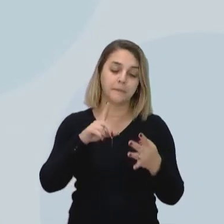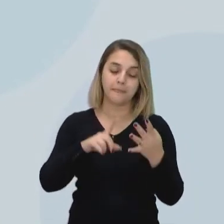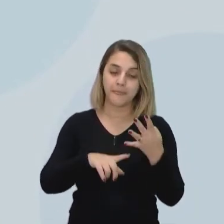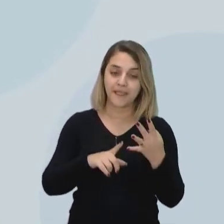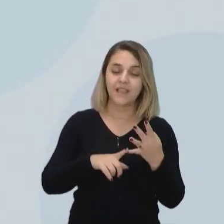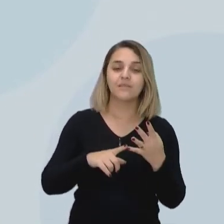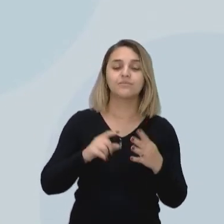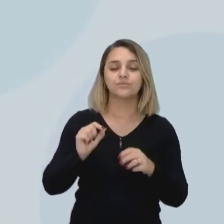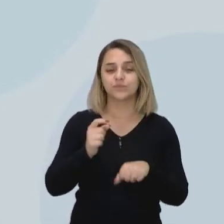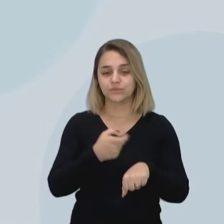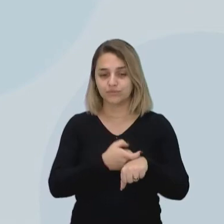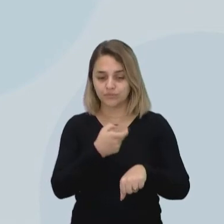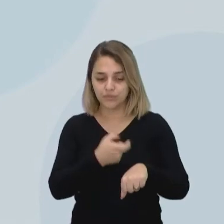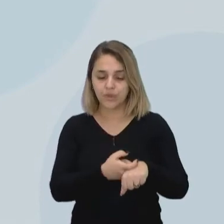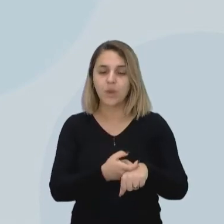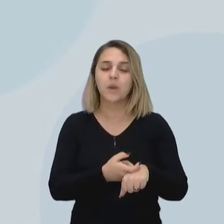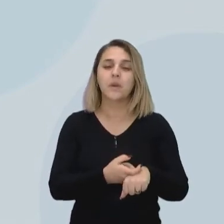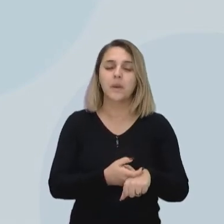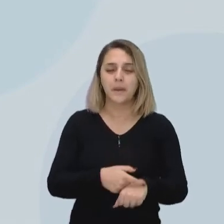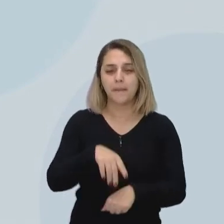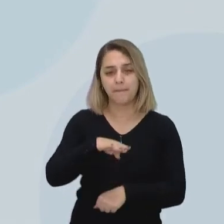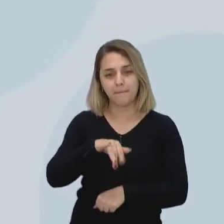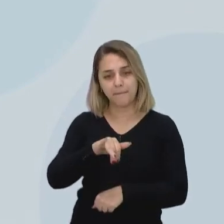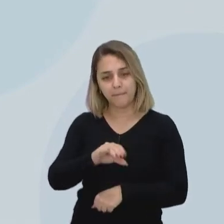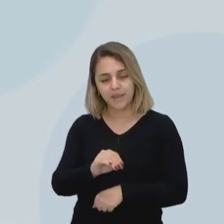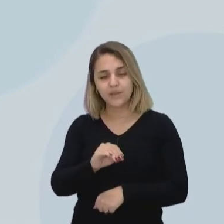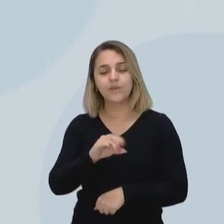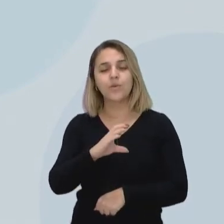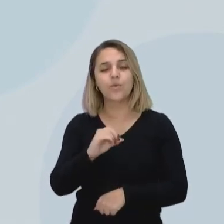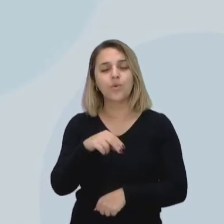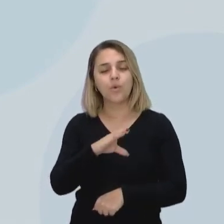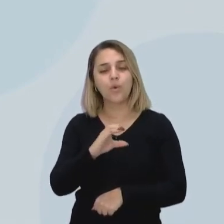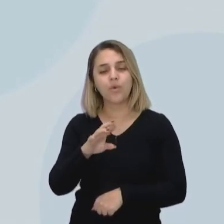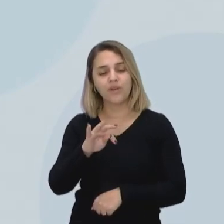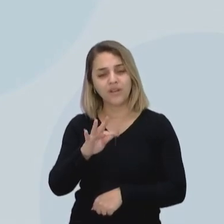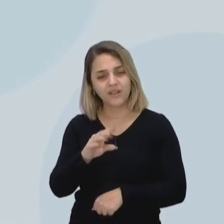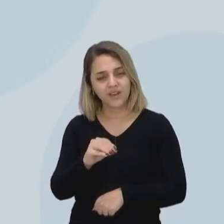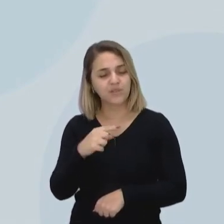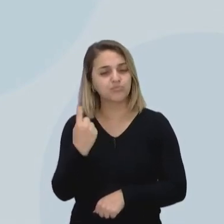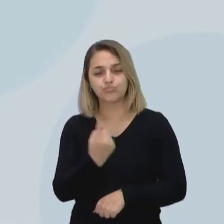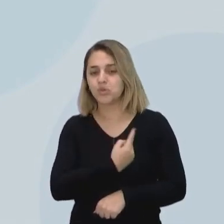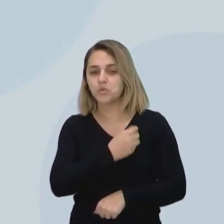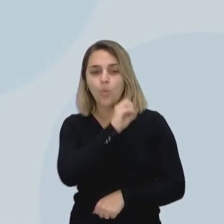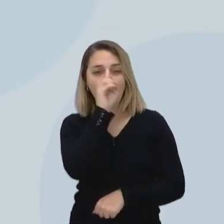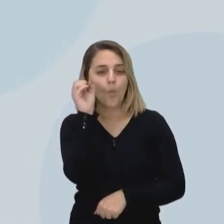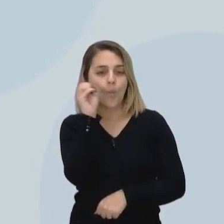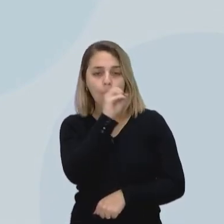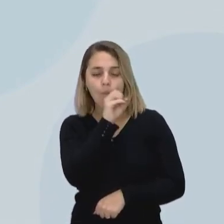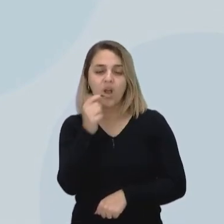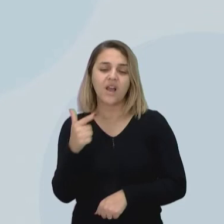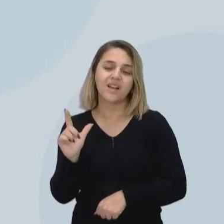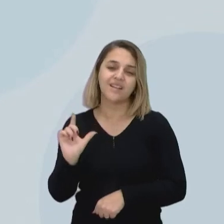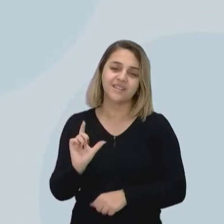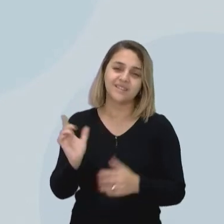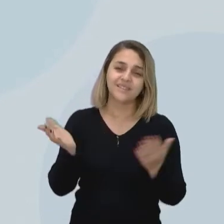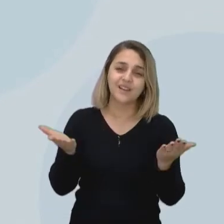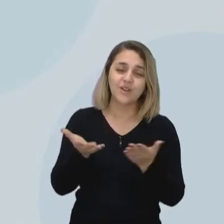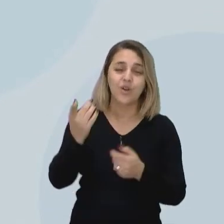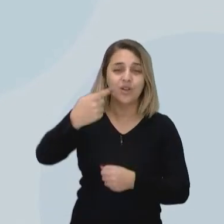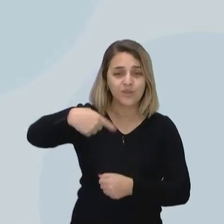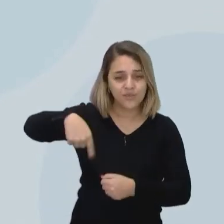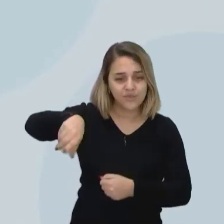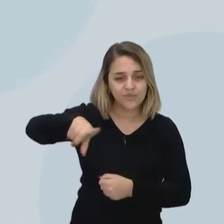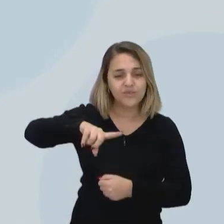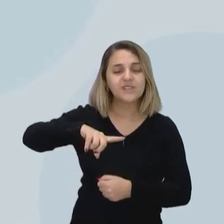bioconcreto uma tecnologia até desconhecida para nós né e aí logicamente que você pode estar